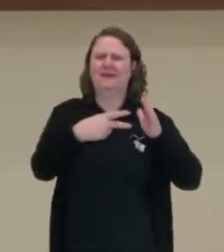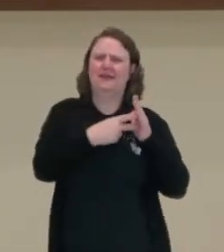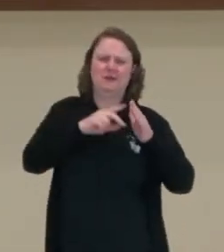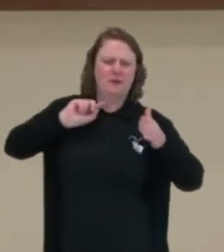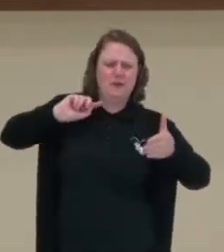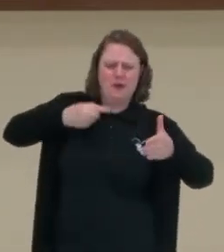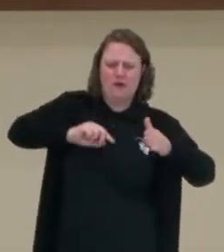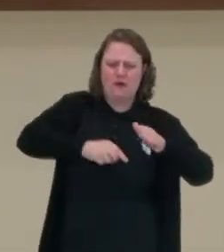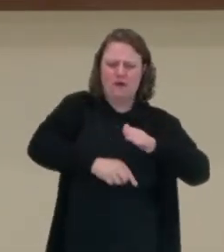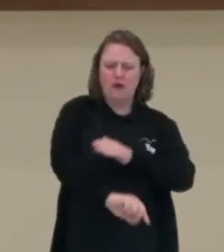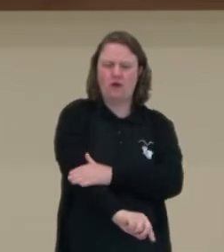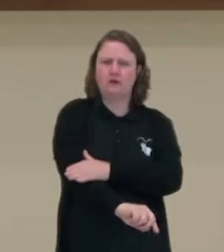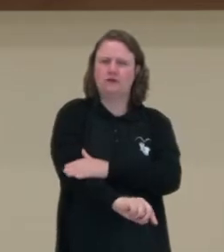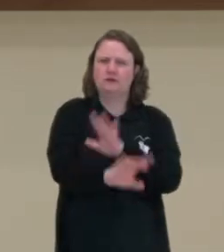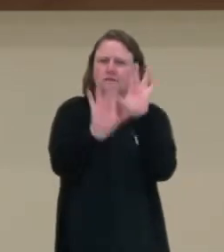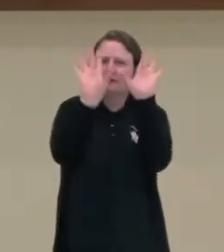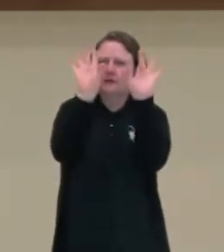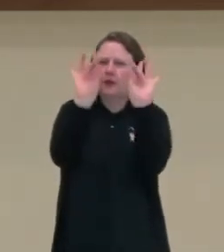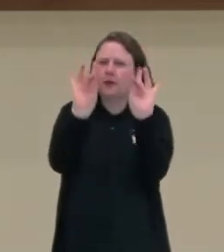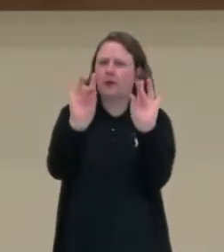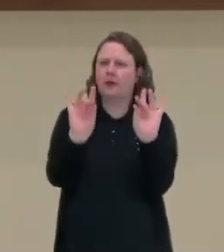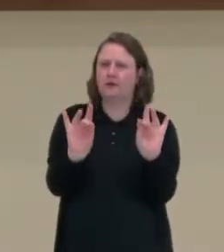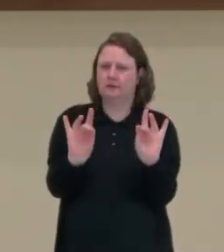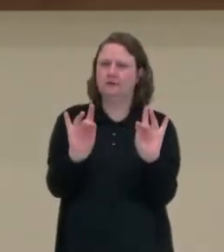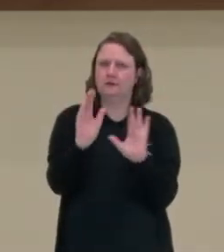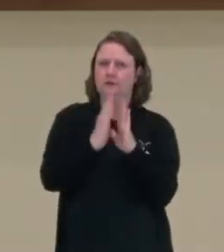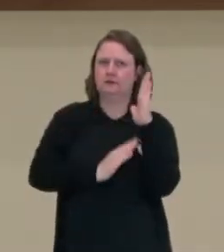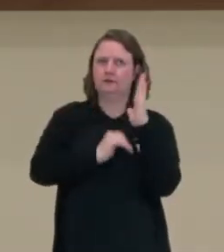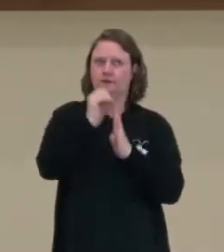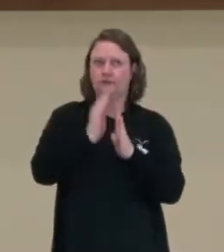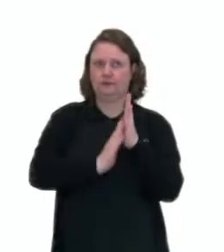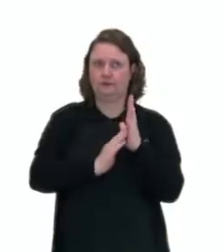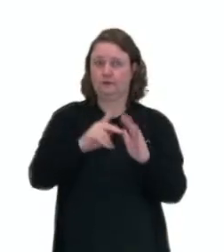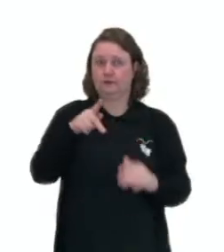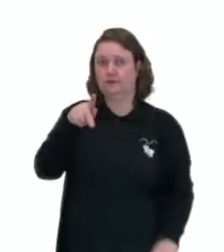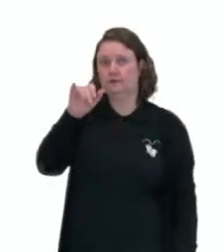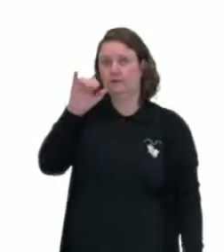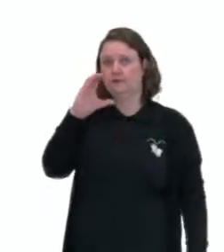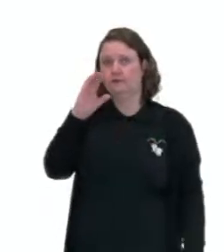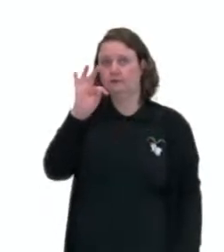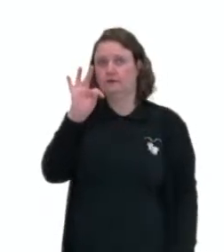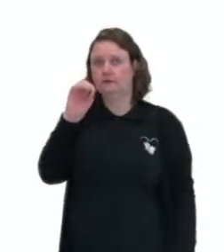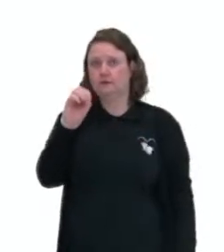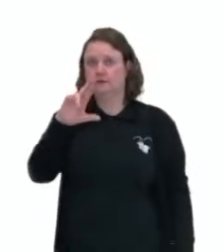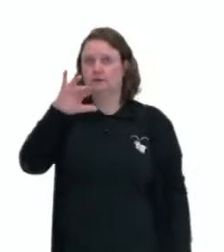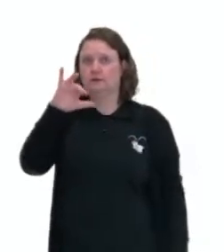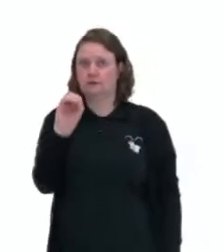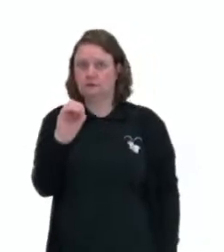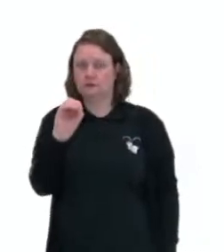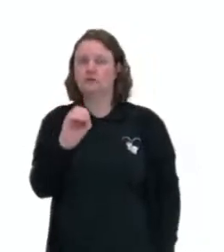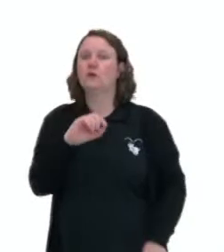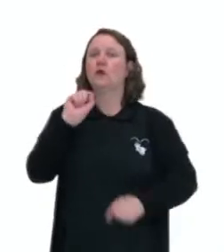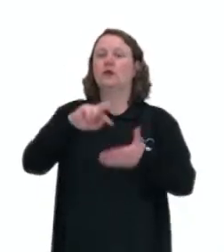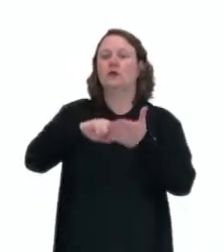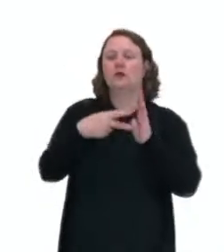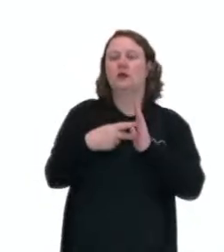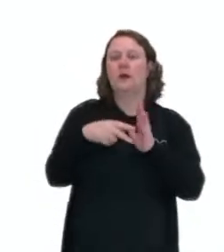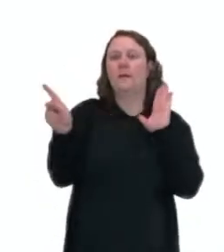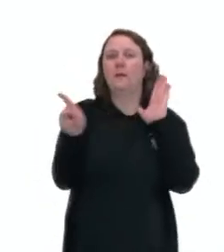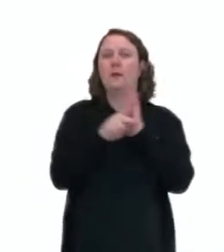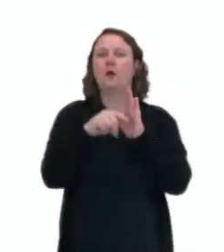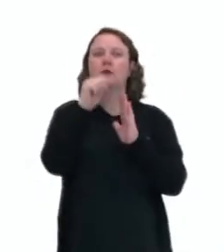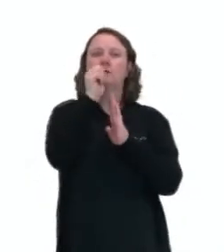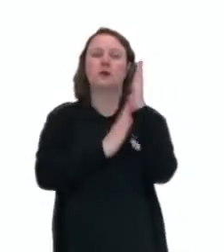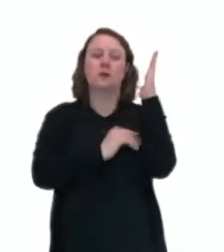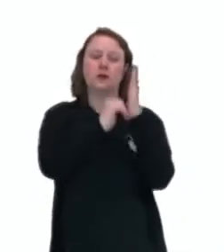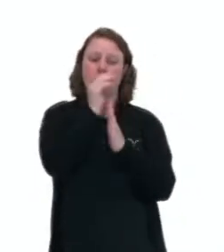mais afinado sobre essas pinturas. Pictórico, então, é relativo à imagem ou próprio da pintura. Quando